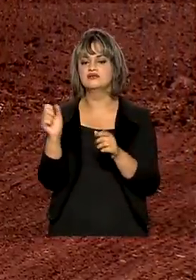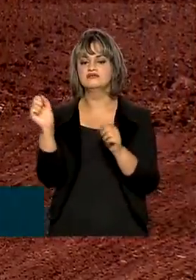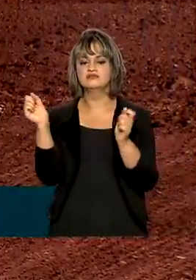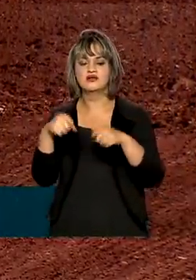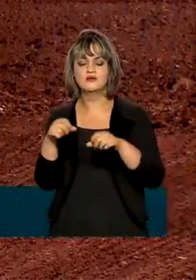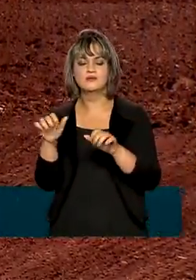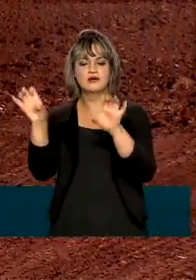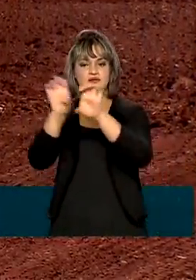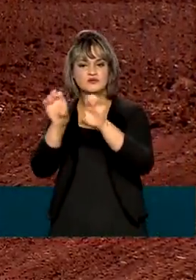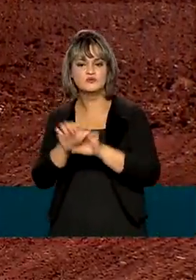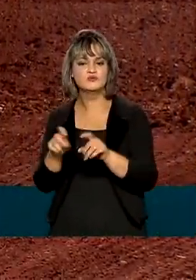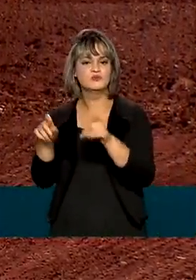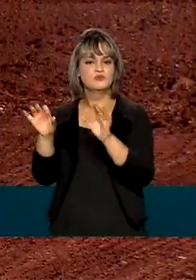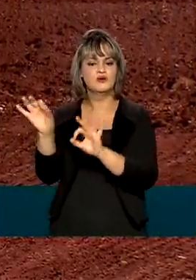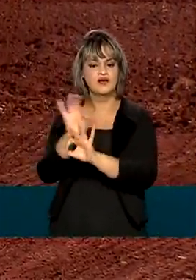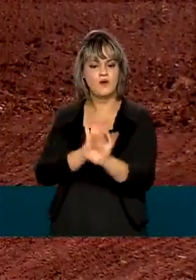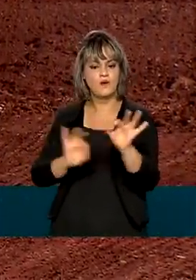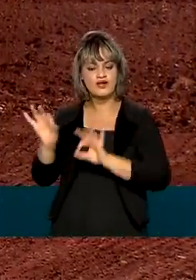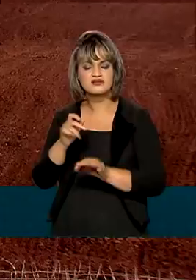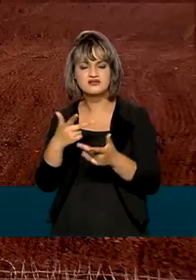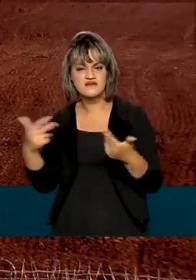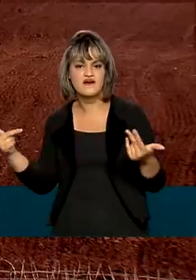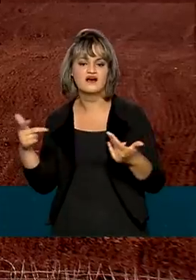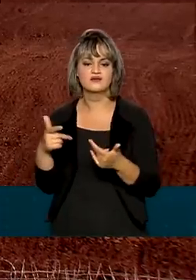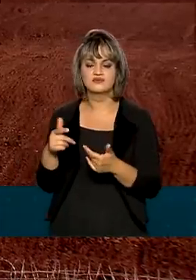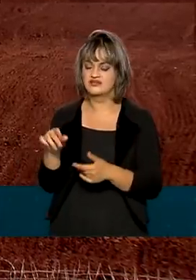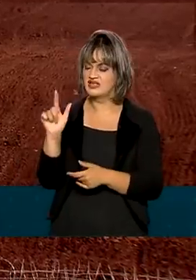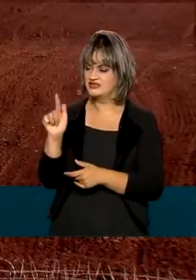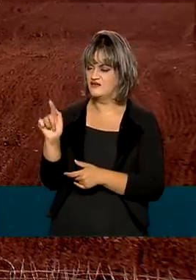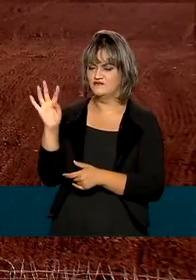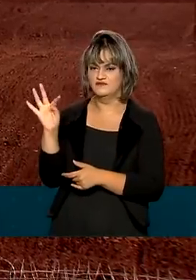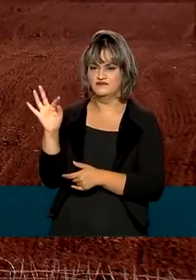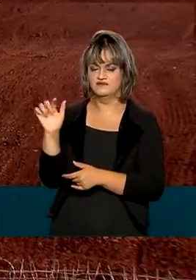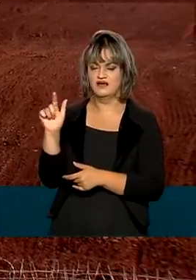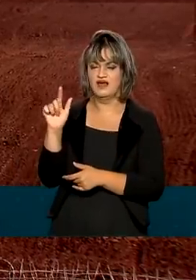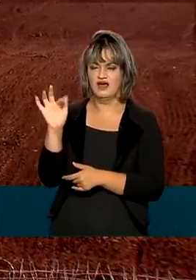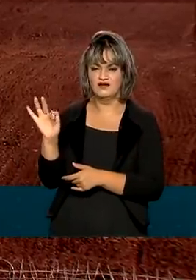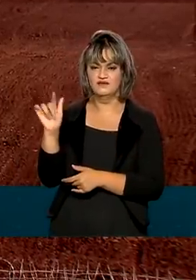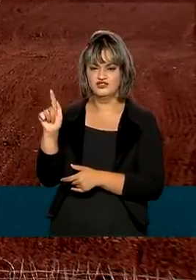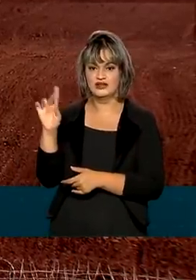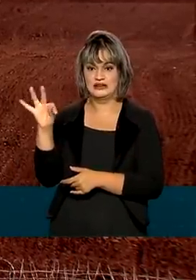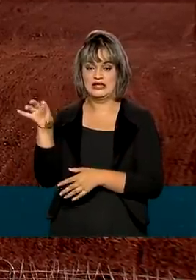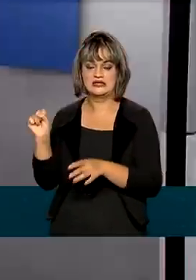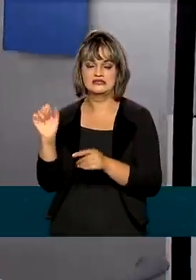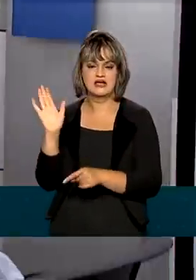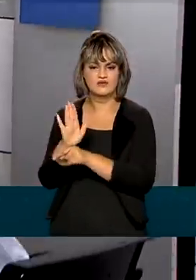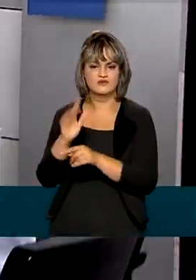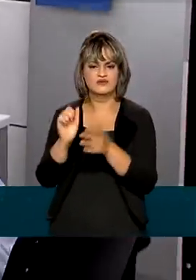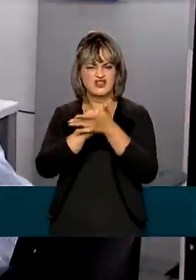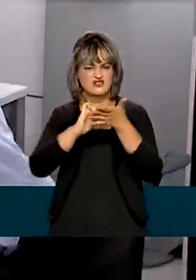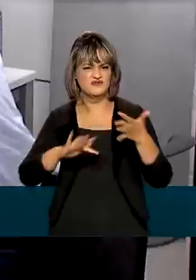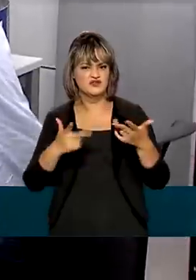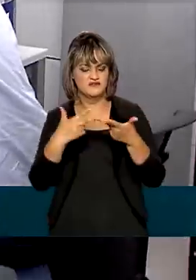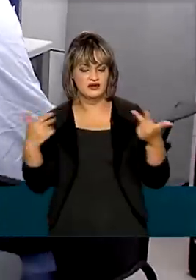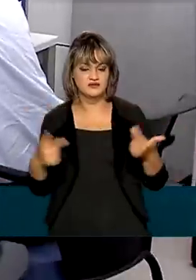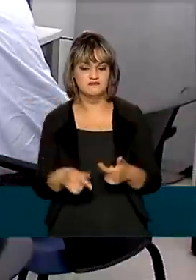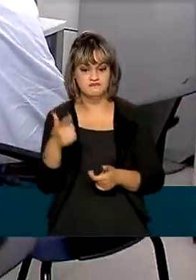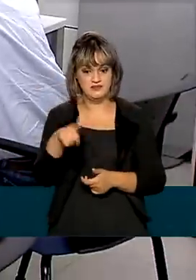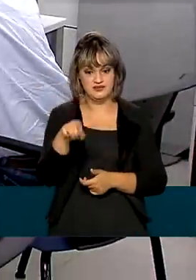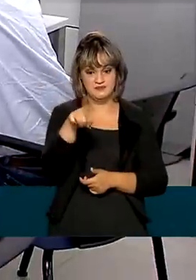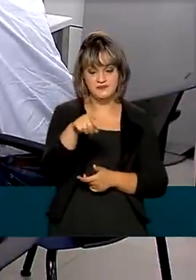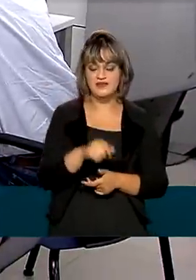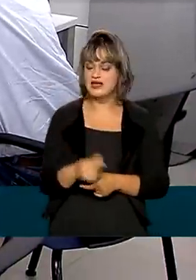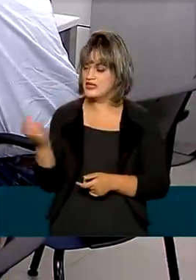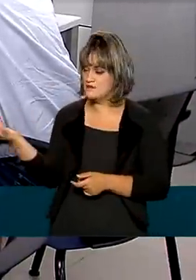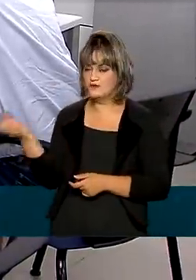infraestrutura urbana. É o grande fundo financiador das atividades nessa área. O FGTS também pode